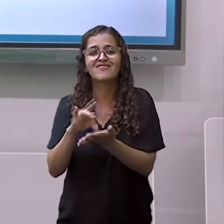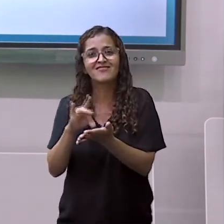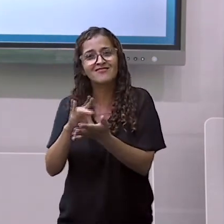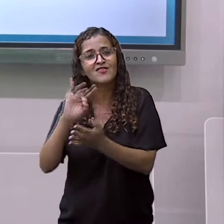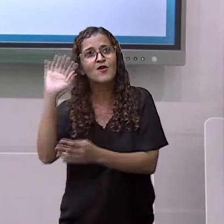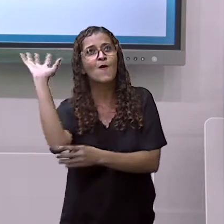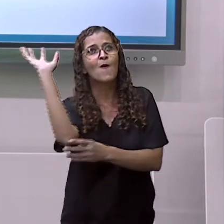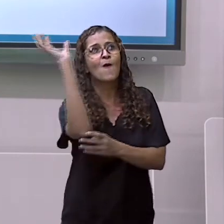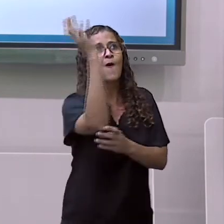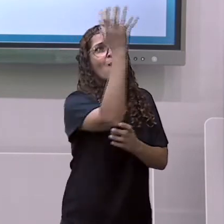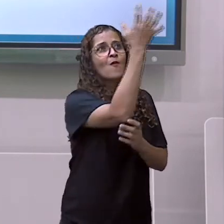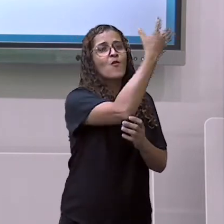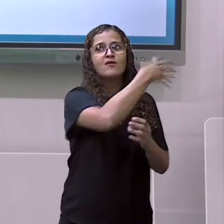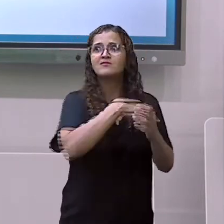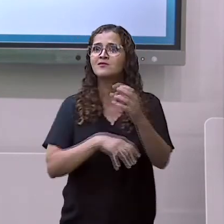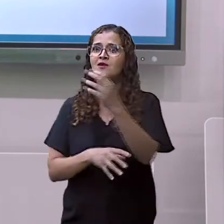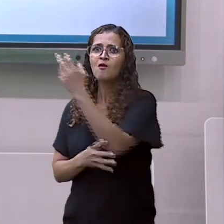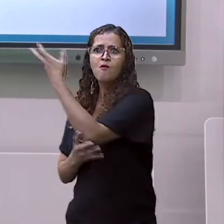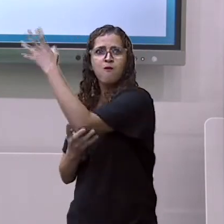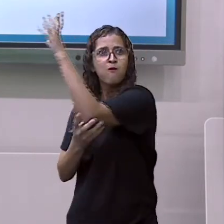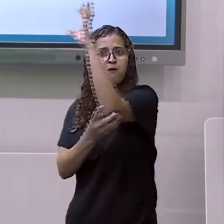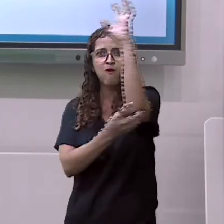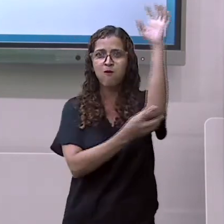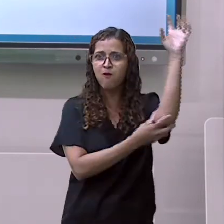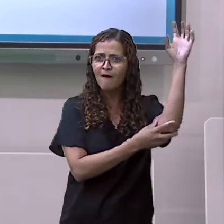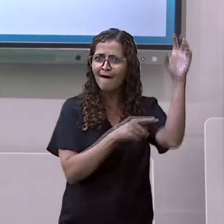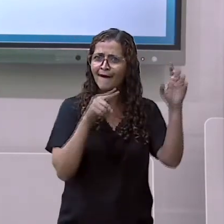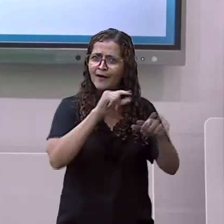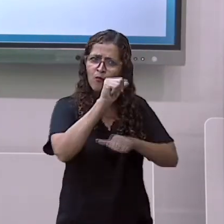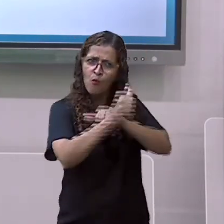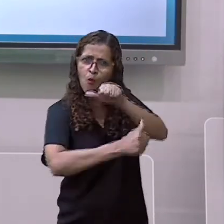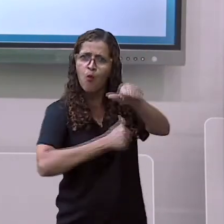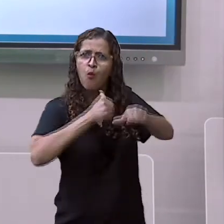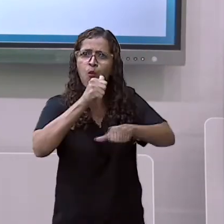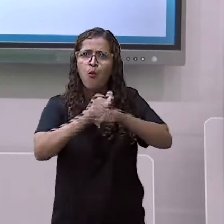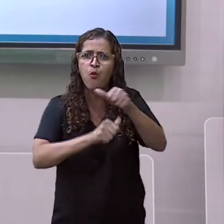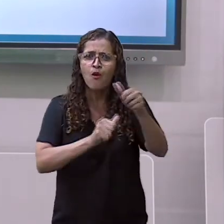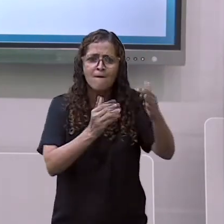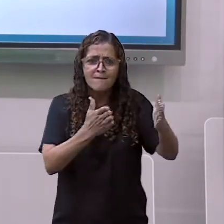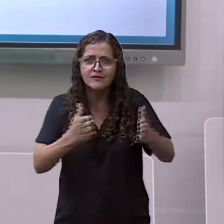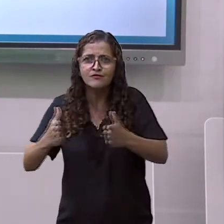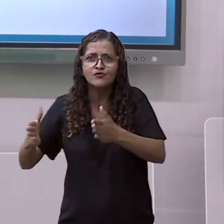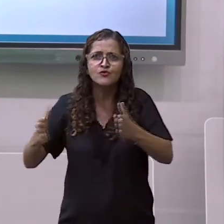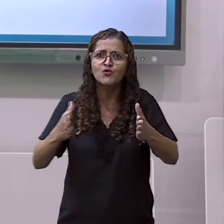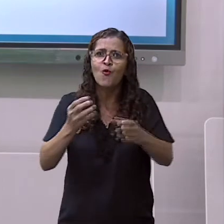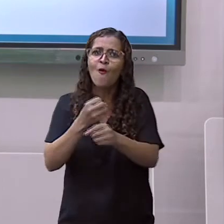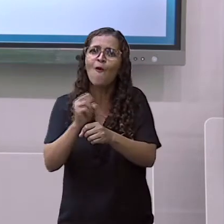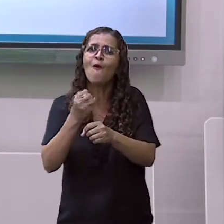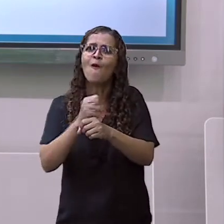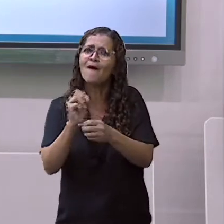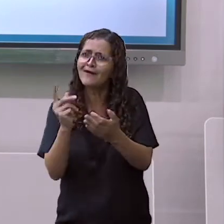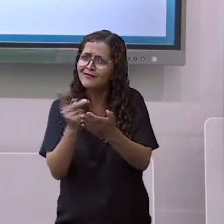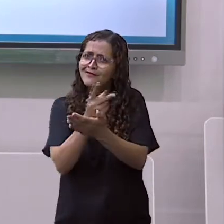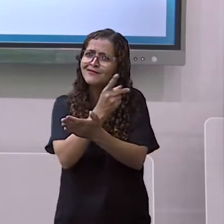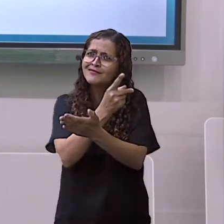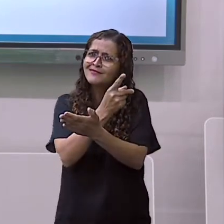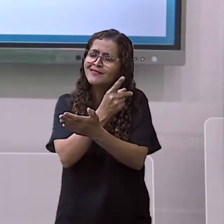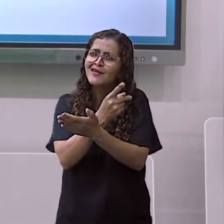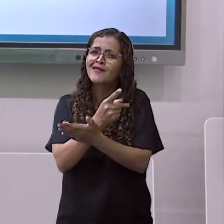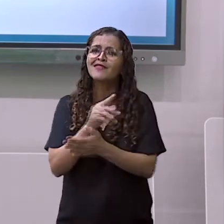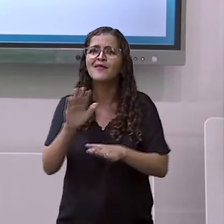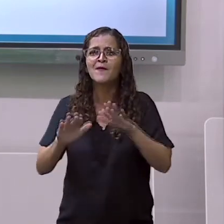conforme cada estação do ano, cada período do ano. Legal, não é? Muito interessante.